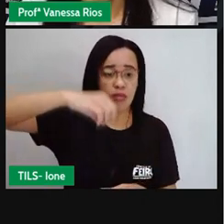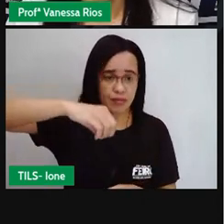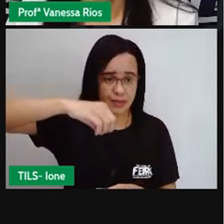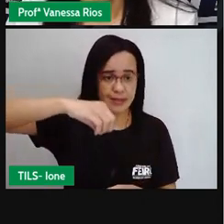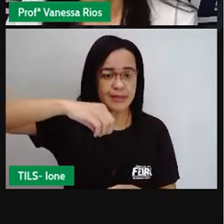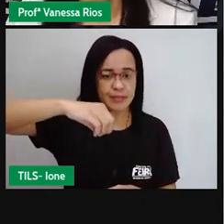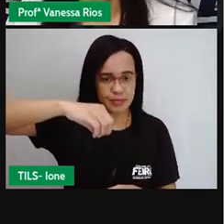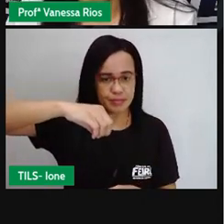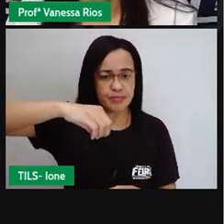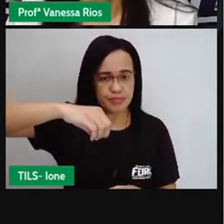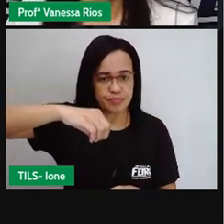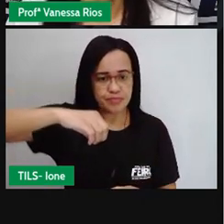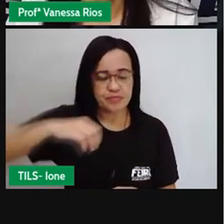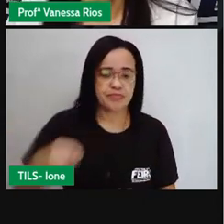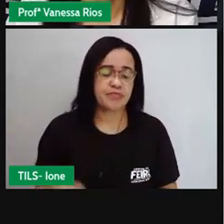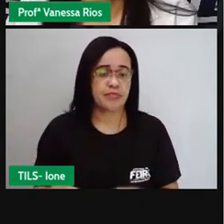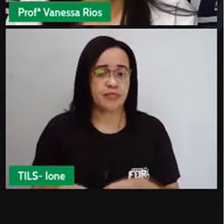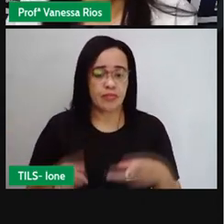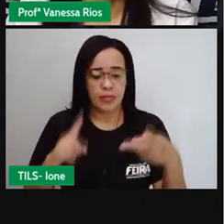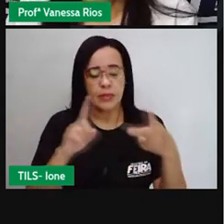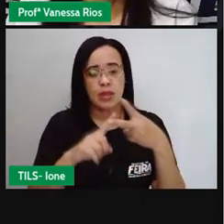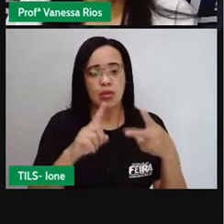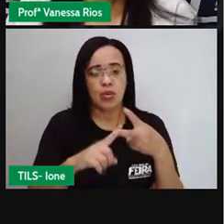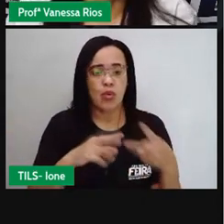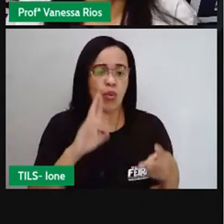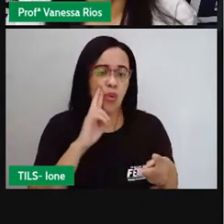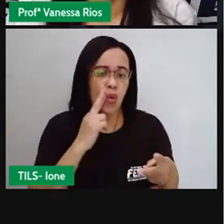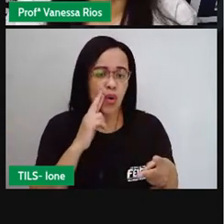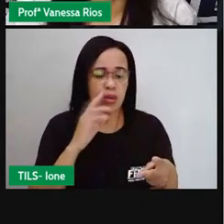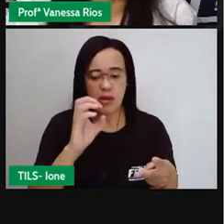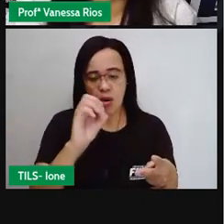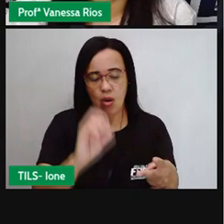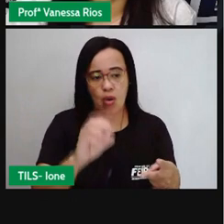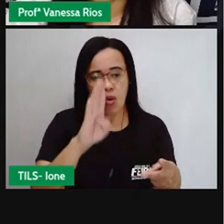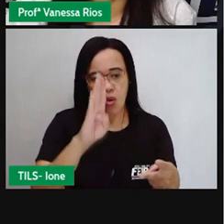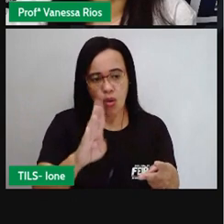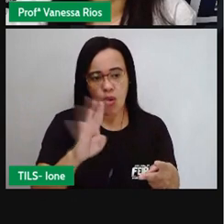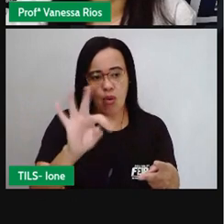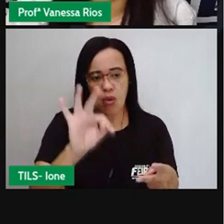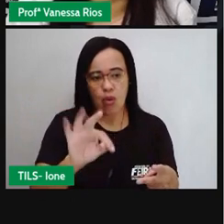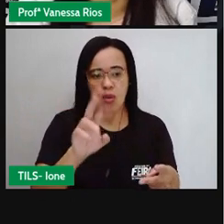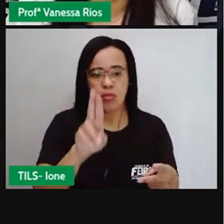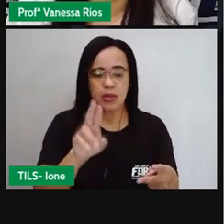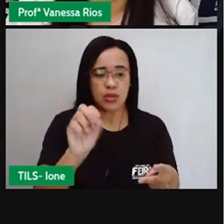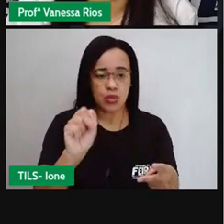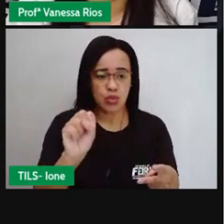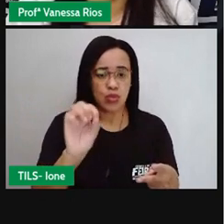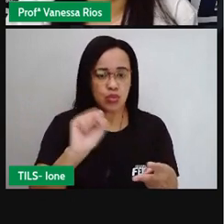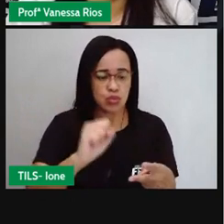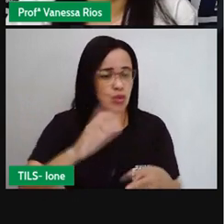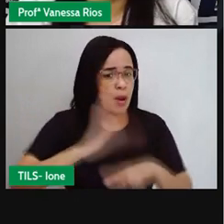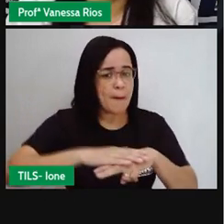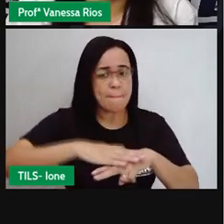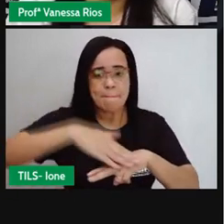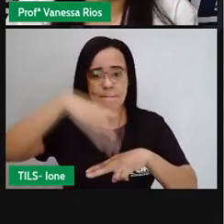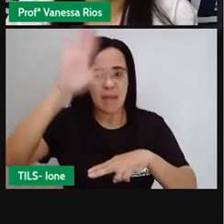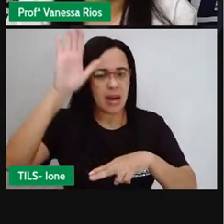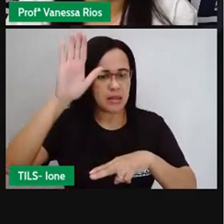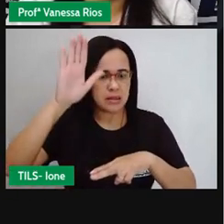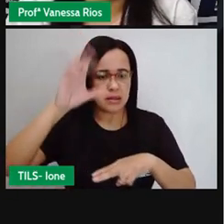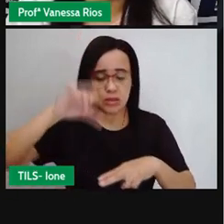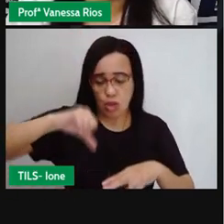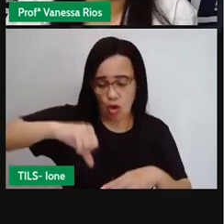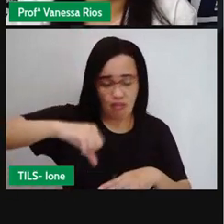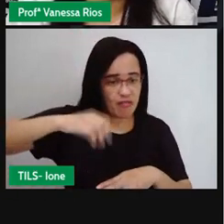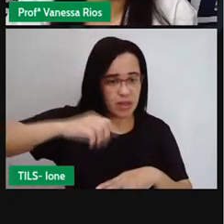O ângulo obtuso tem a medida maior que 90 graus. Então, quando a gente fala em medida maior que 90, é essa